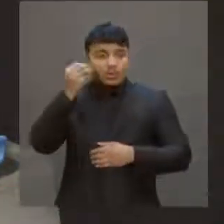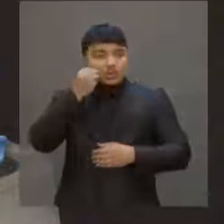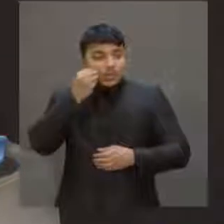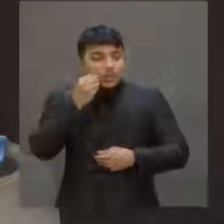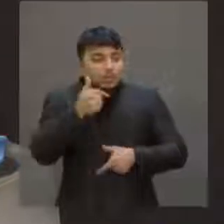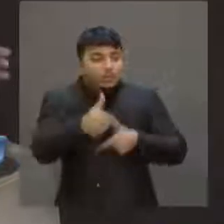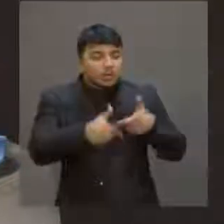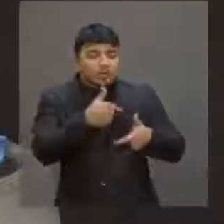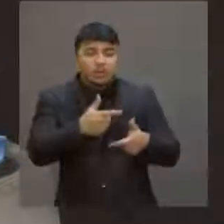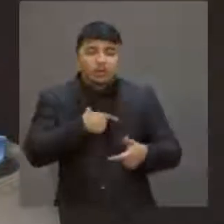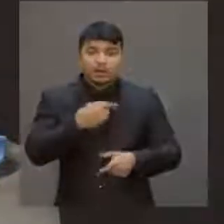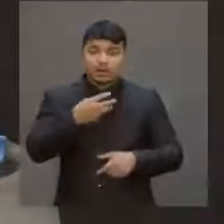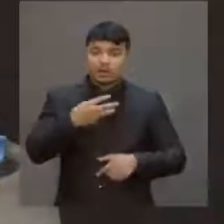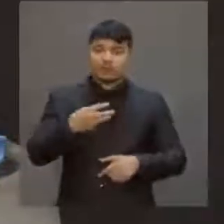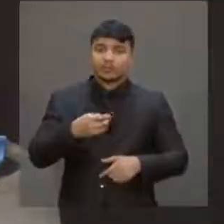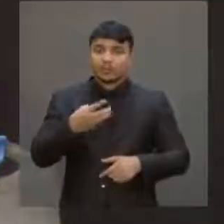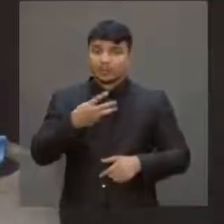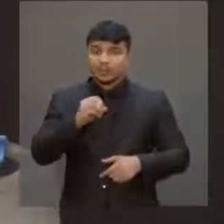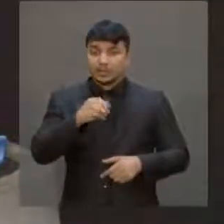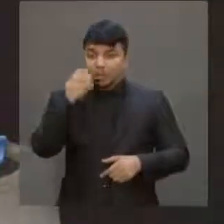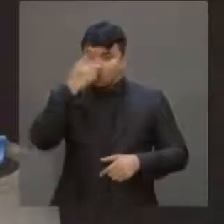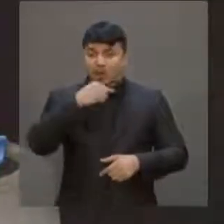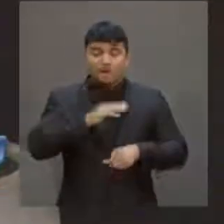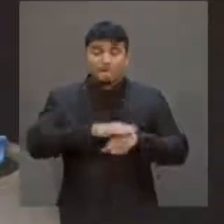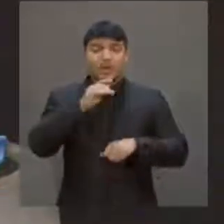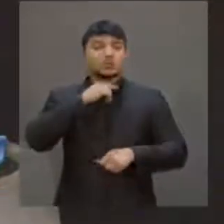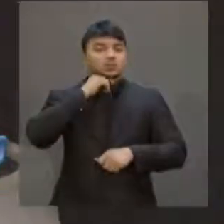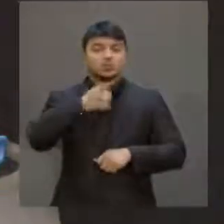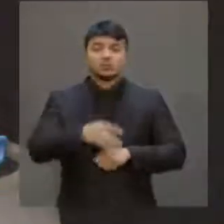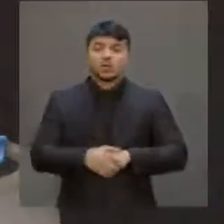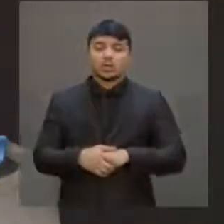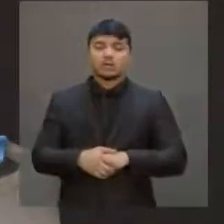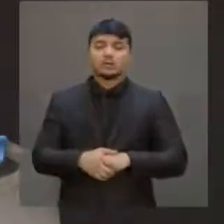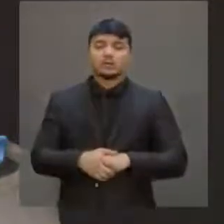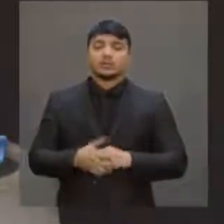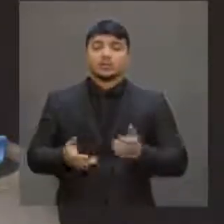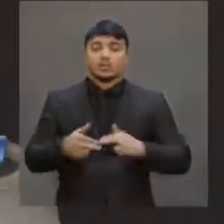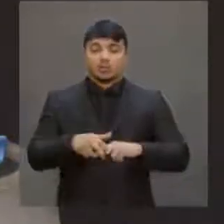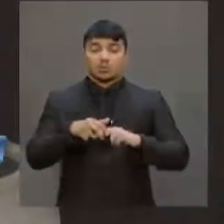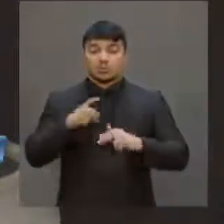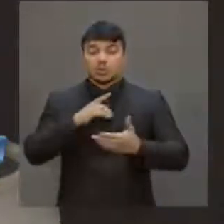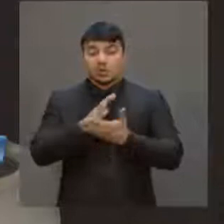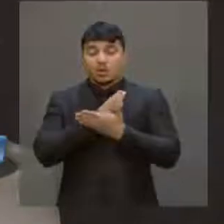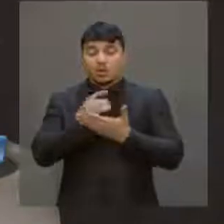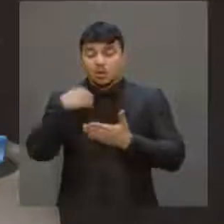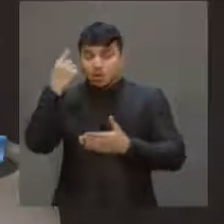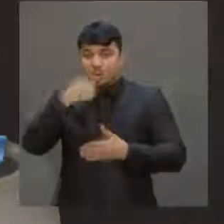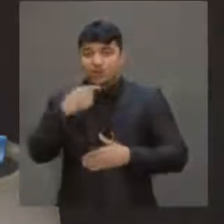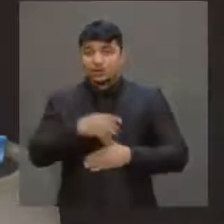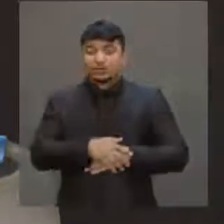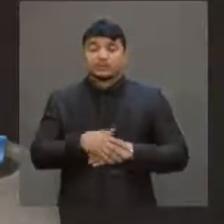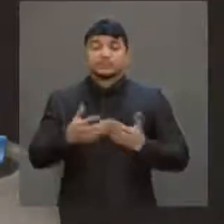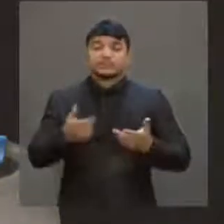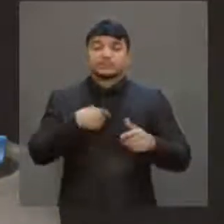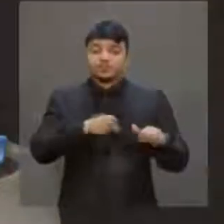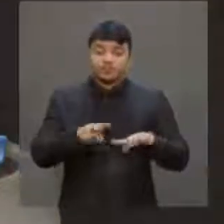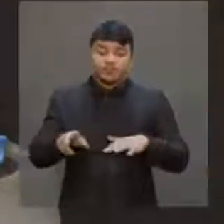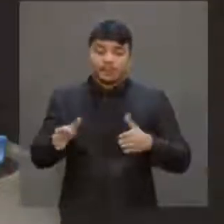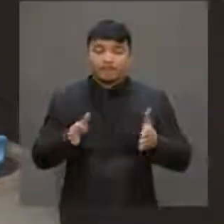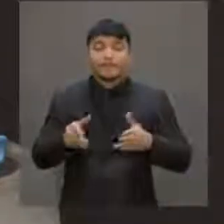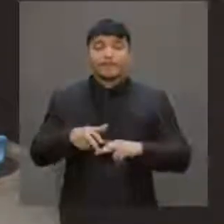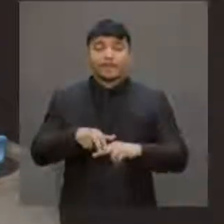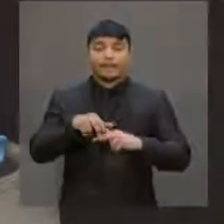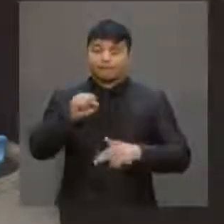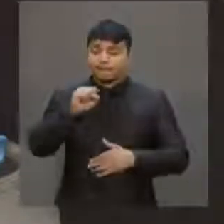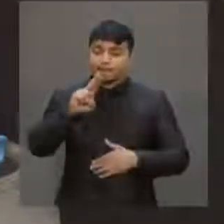por mais de 30 horas, mas ele não consegue, então ele só consegue algumas horas, menos que 30 horas por semana, então